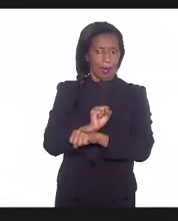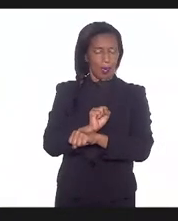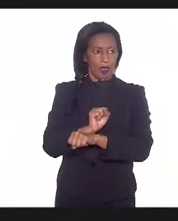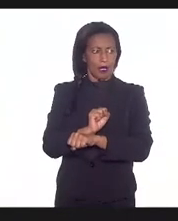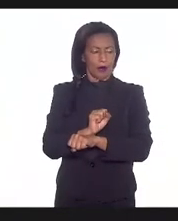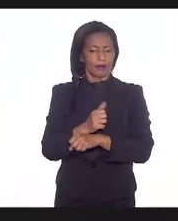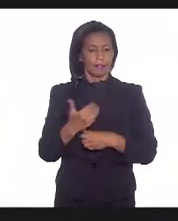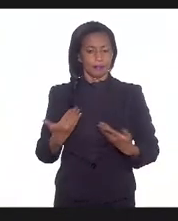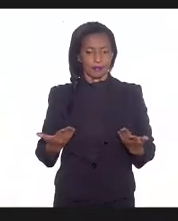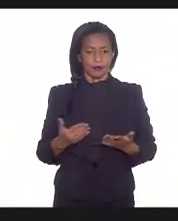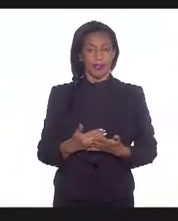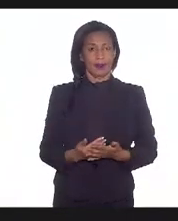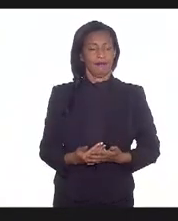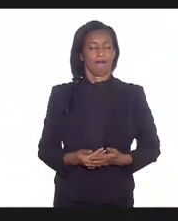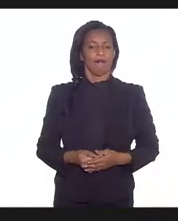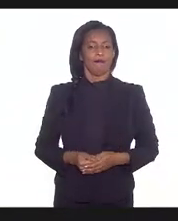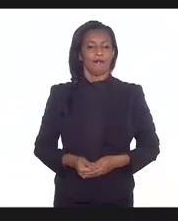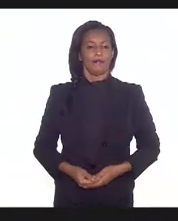Alexandre, com relação à testagem.